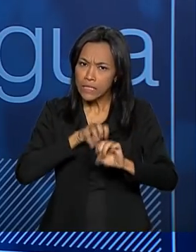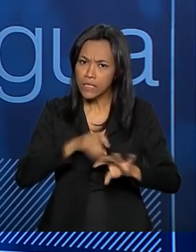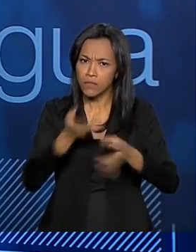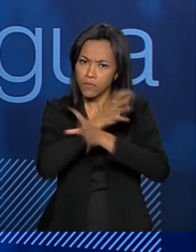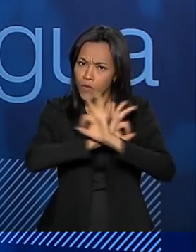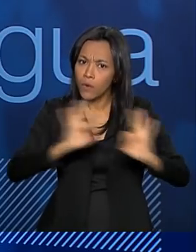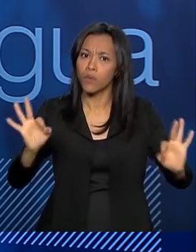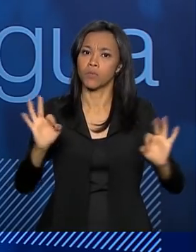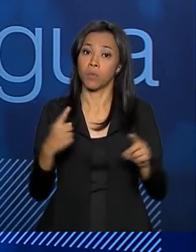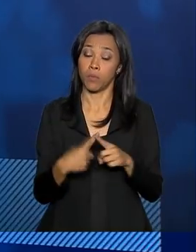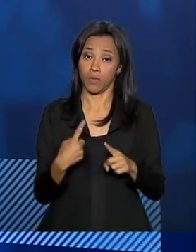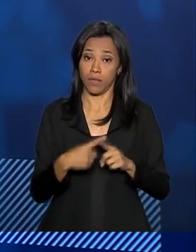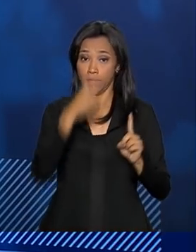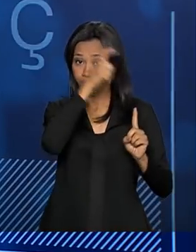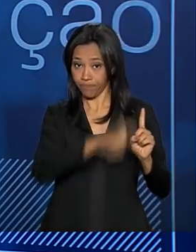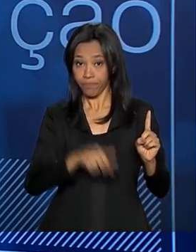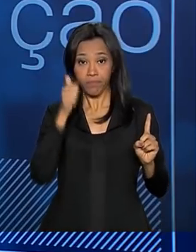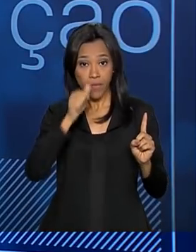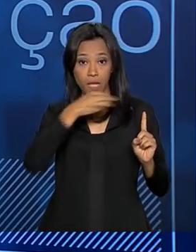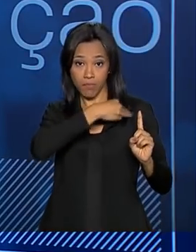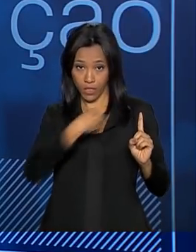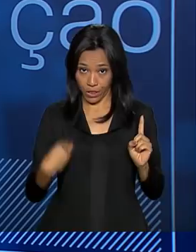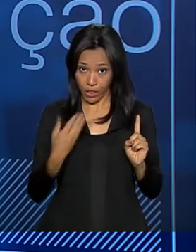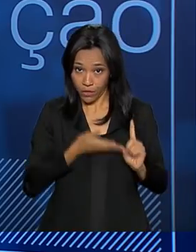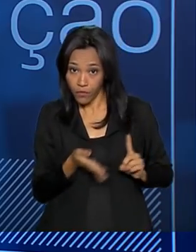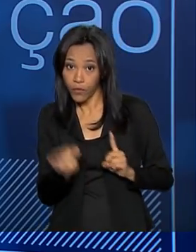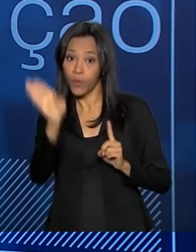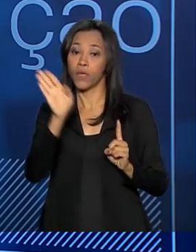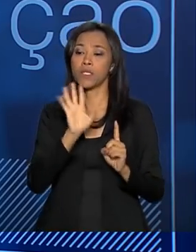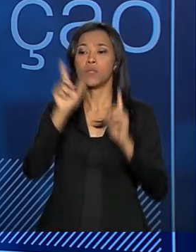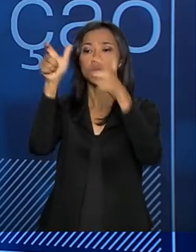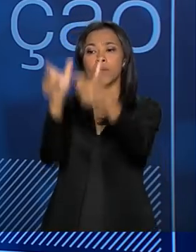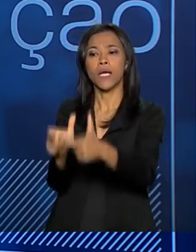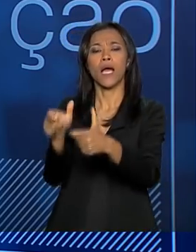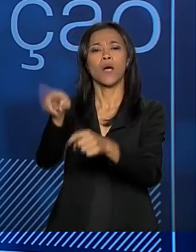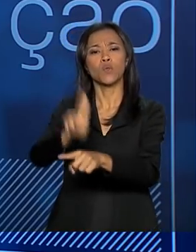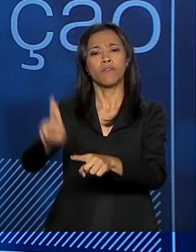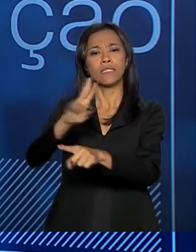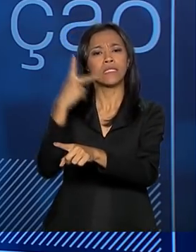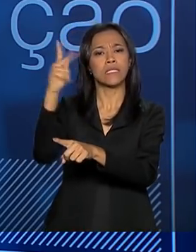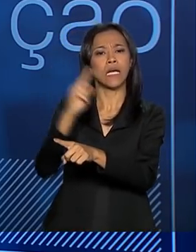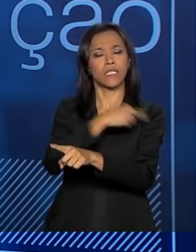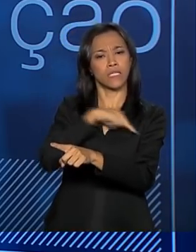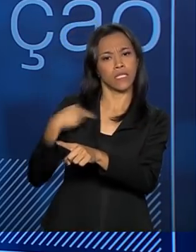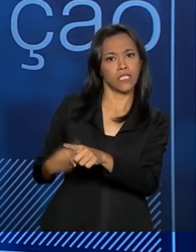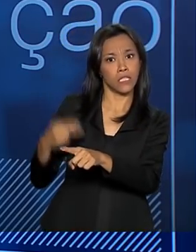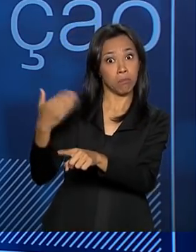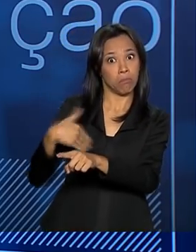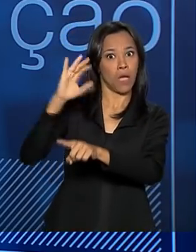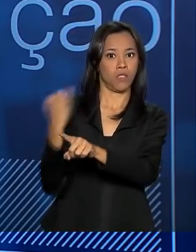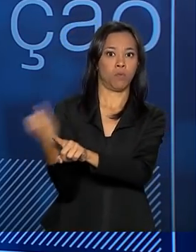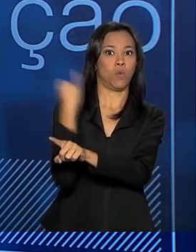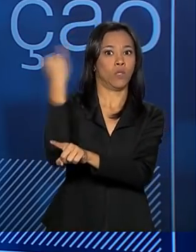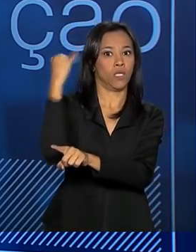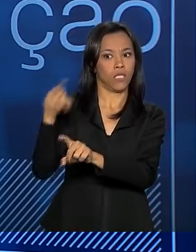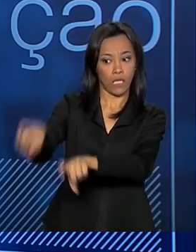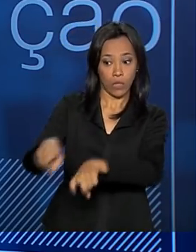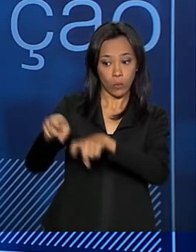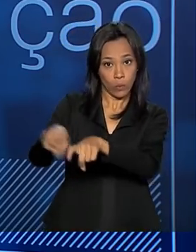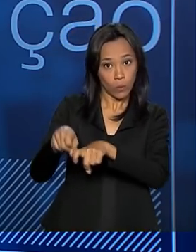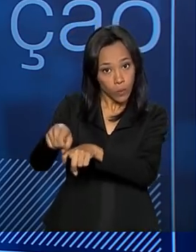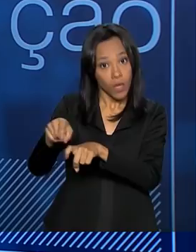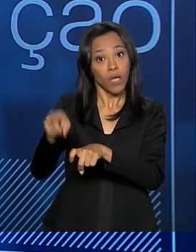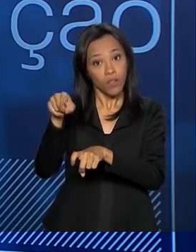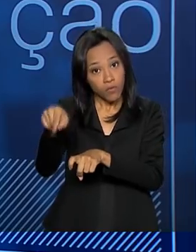ótimo, porque ela também esteve na CAL, que é a universidade de agricultura chinesa mais importante, e foi consolidar uma